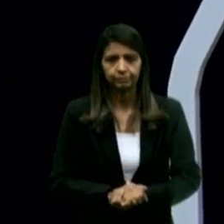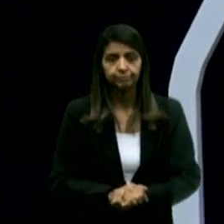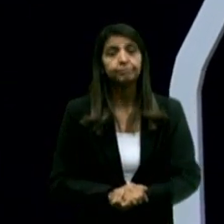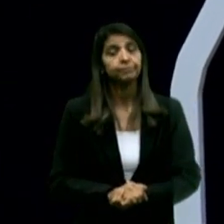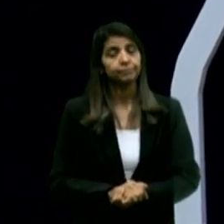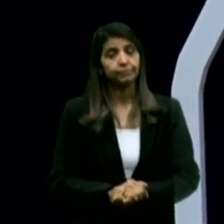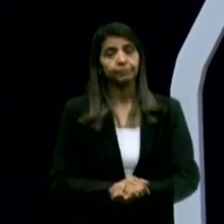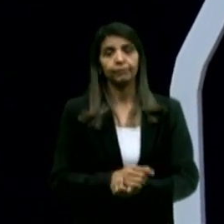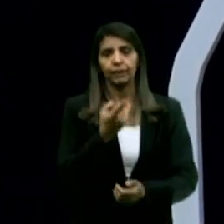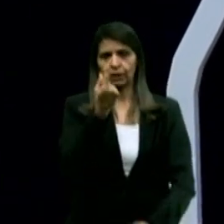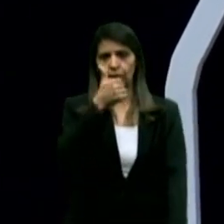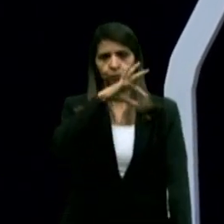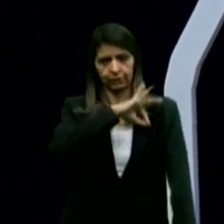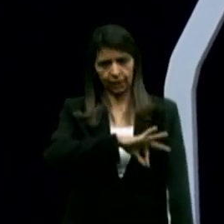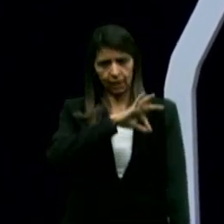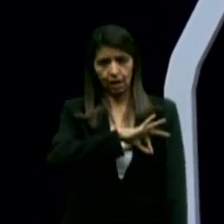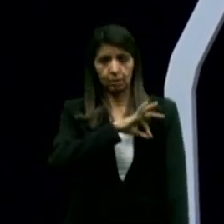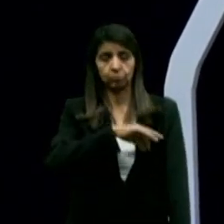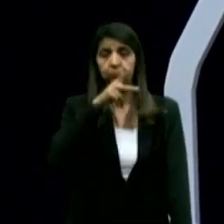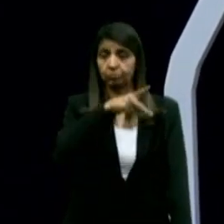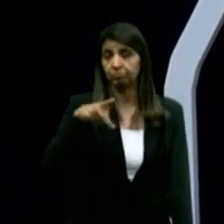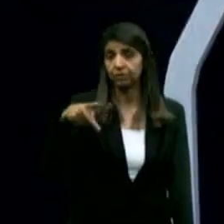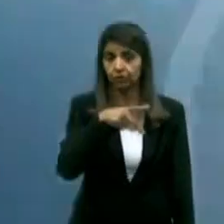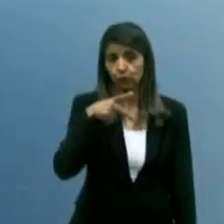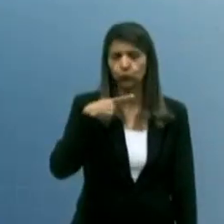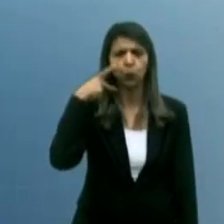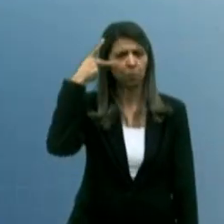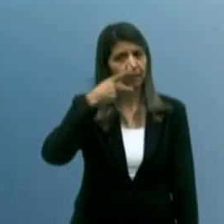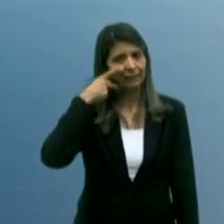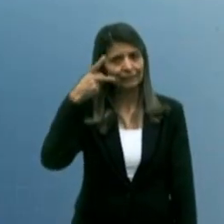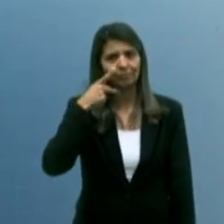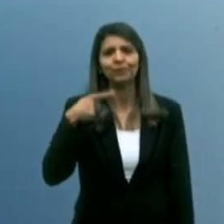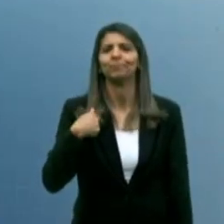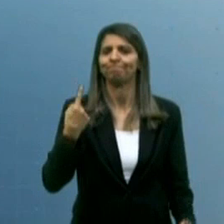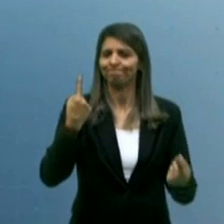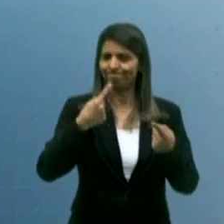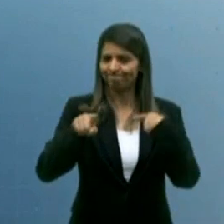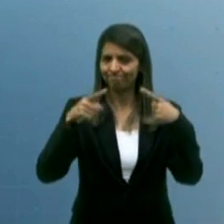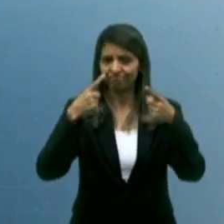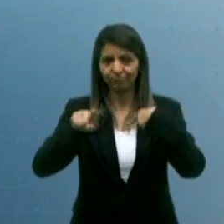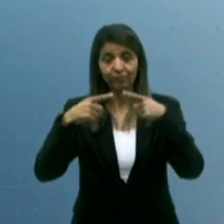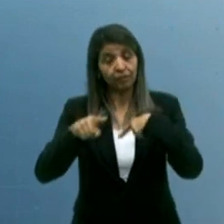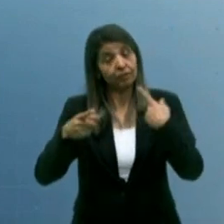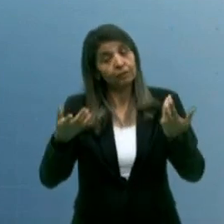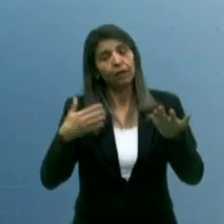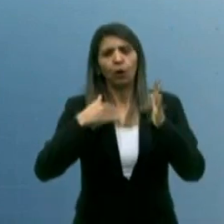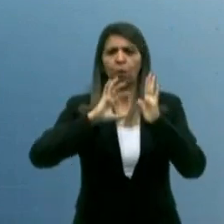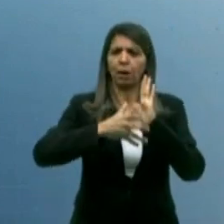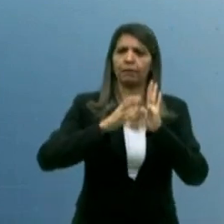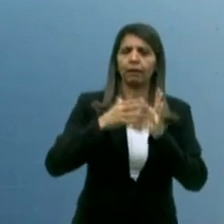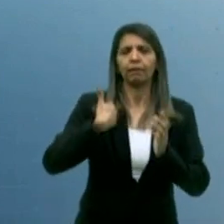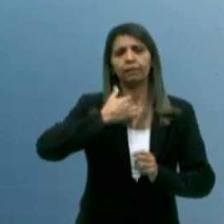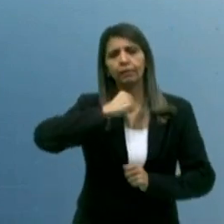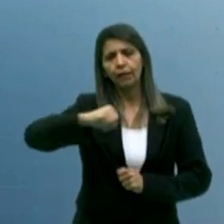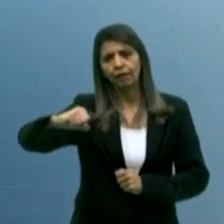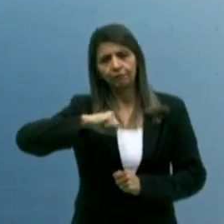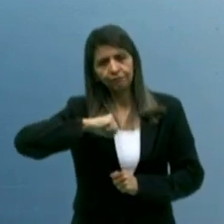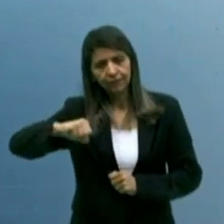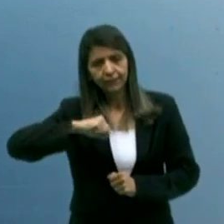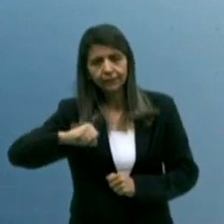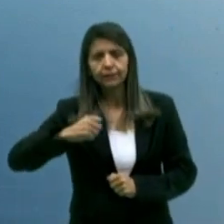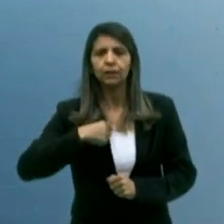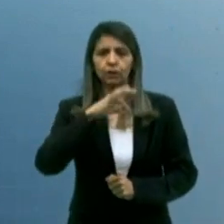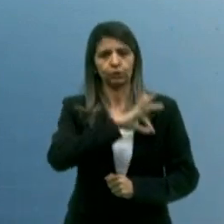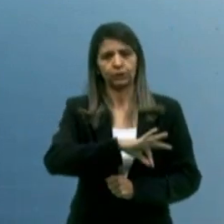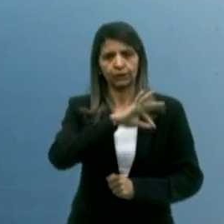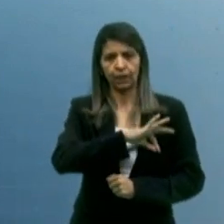na Paraíba ainda não é um salário adequado. O nosso partido defende um salário de acordo com o DIES. Agora,